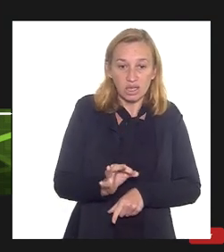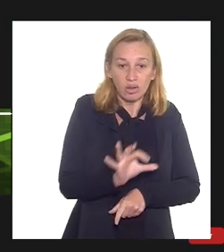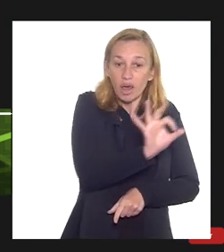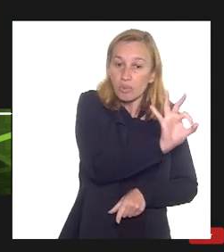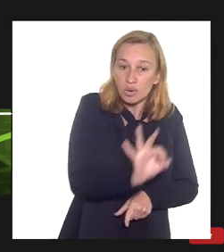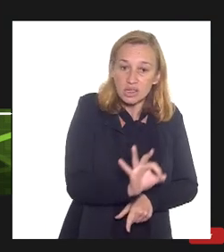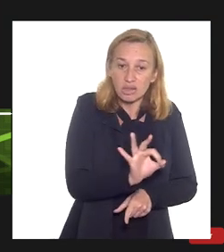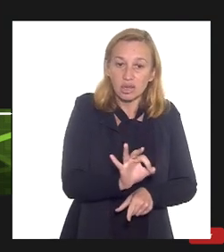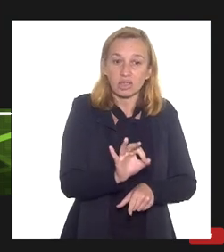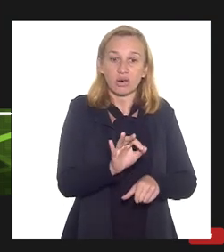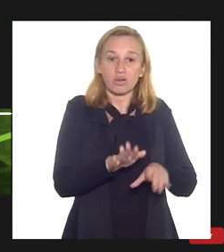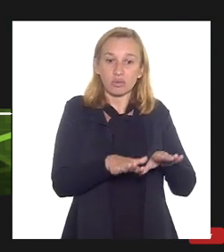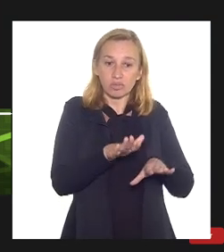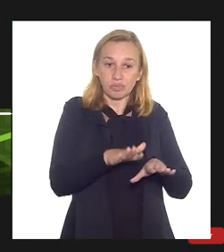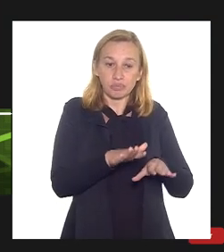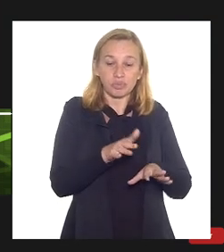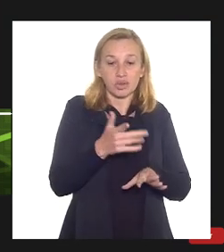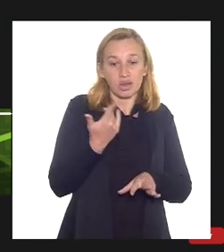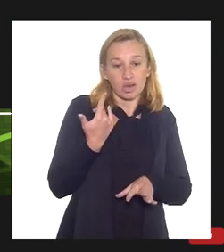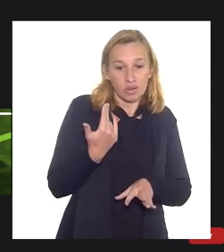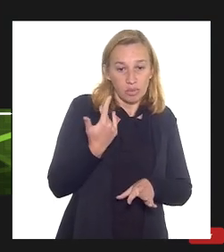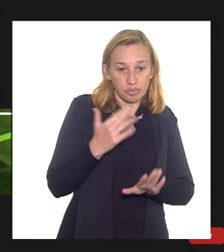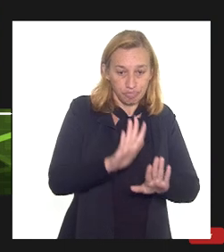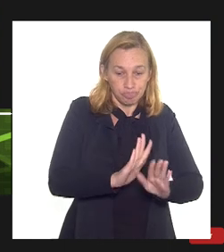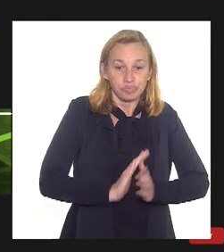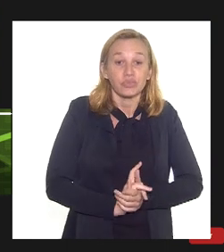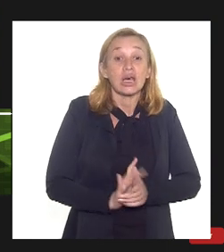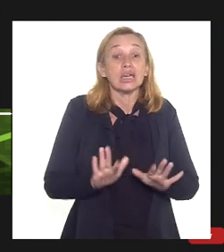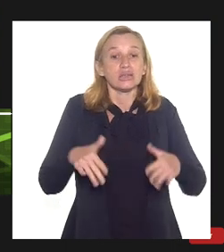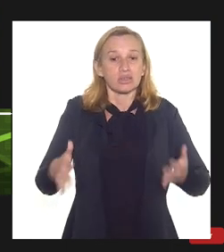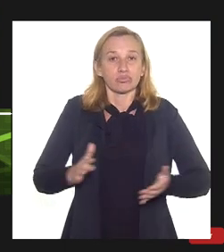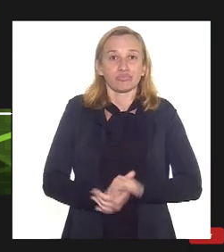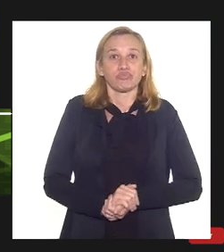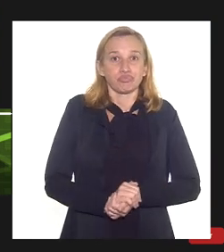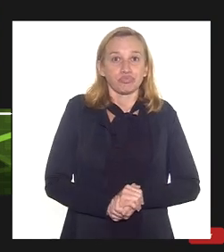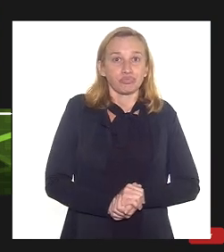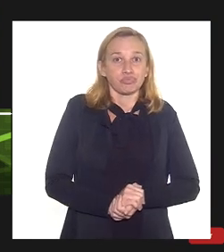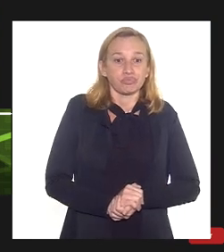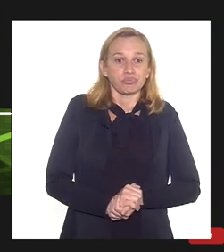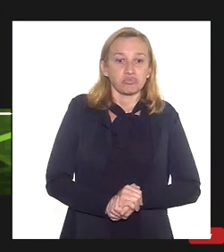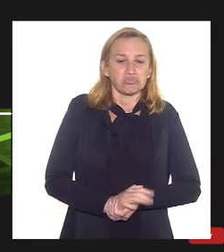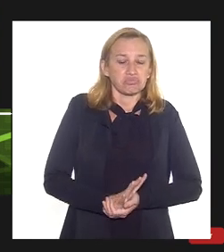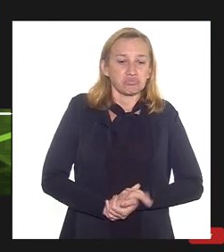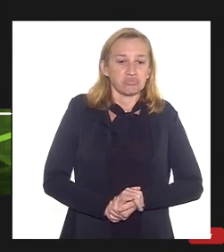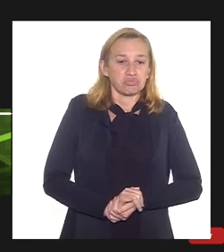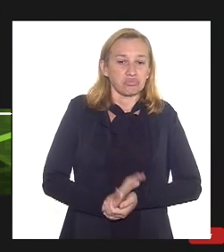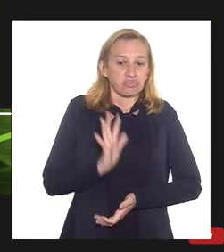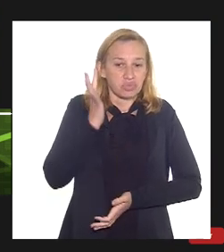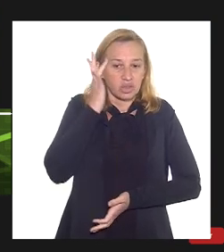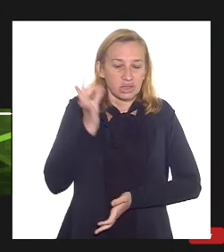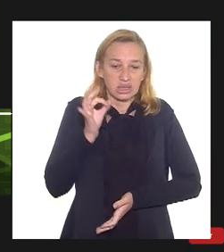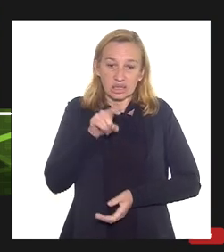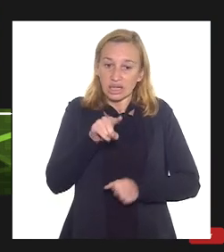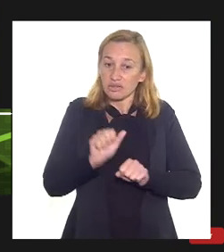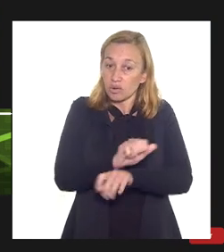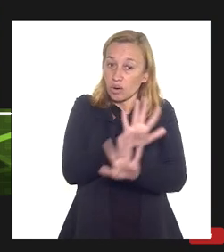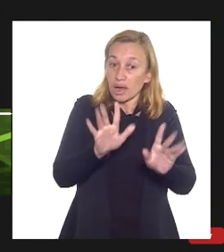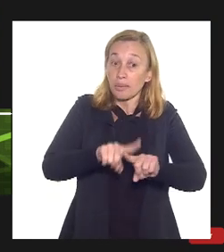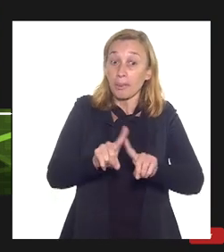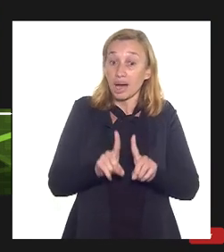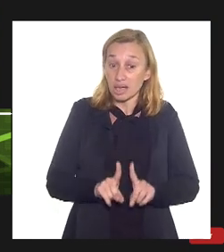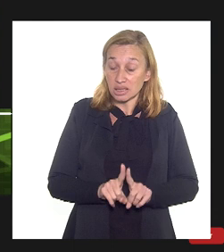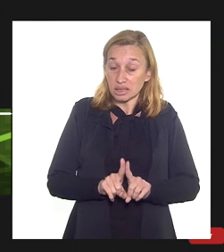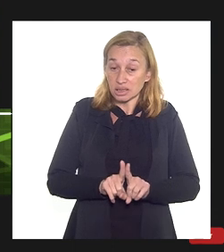razoável não deixa de estar muito longe não então assim não sei se aqui ficou claro mas assim